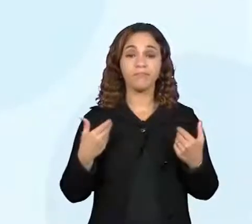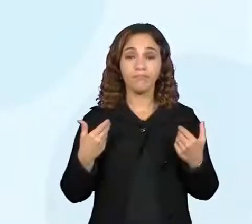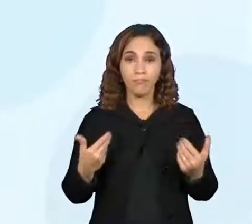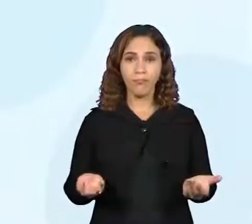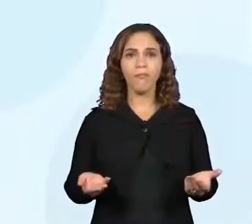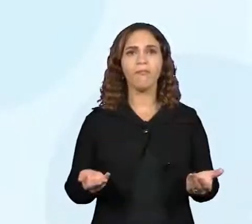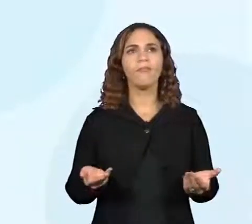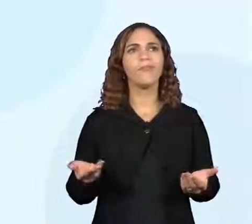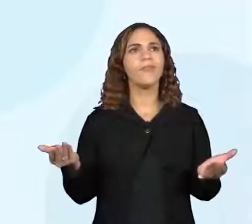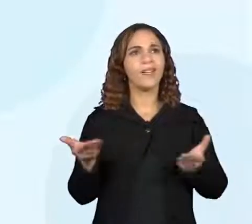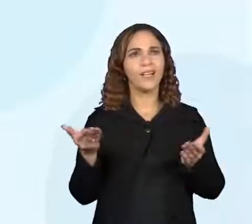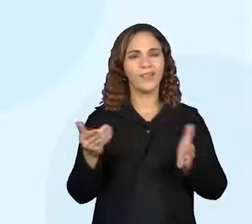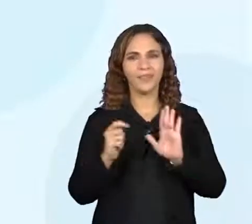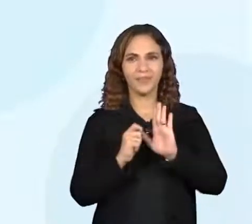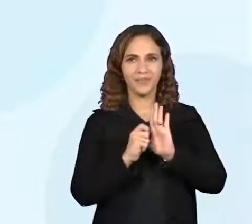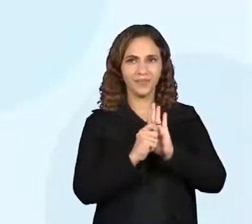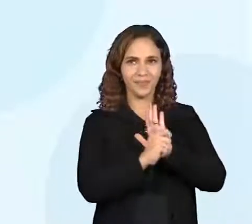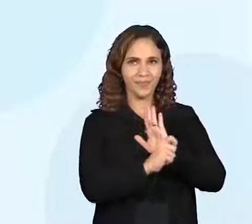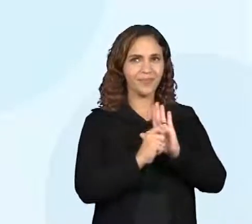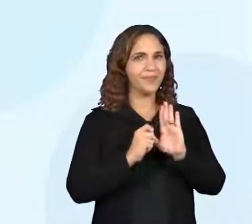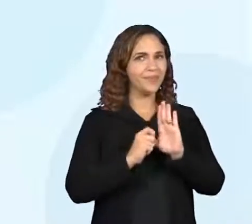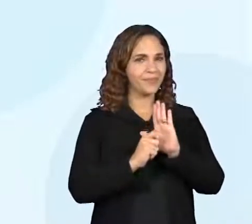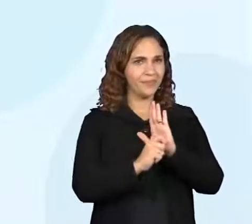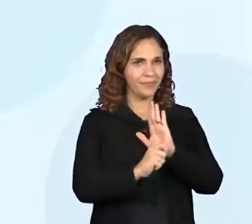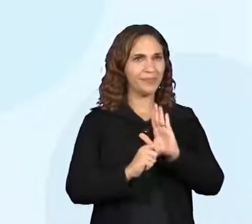pegar o marca-texto aqui para a gente.